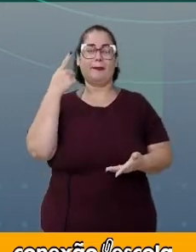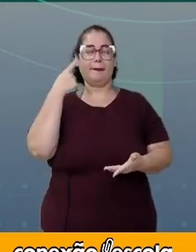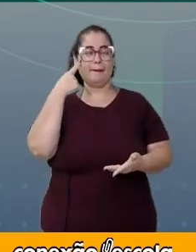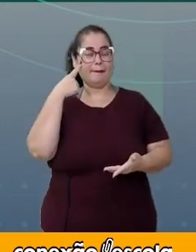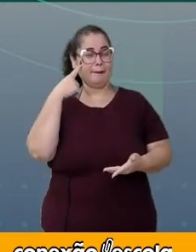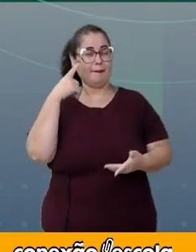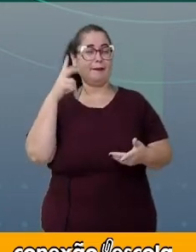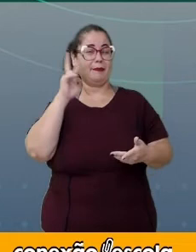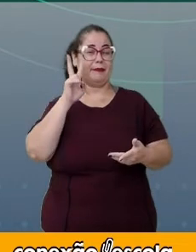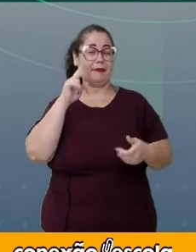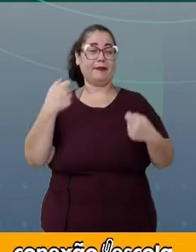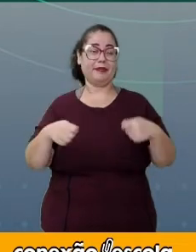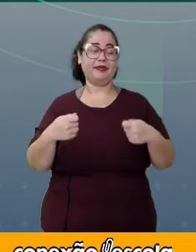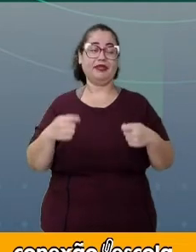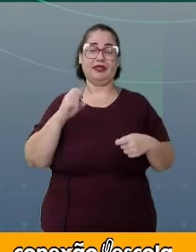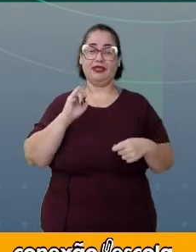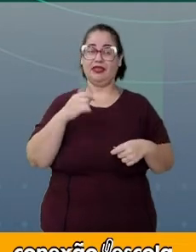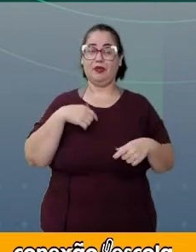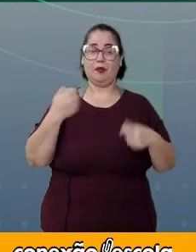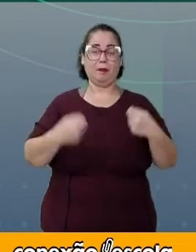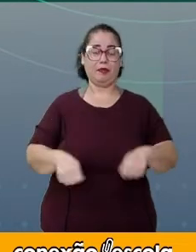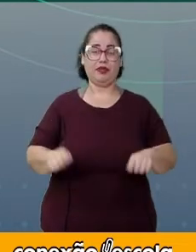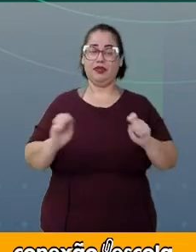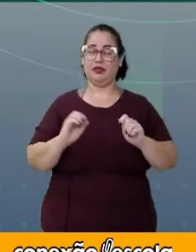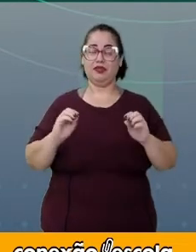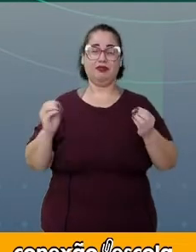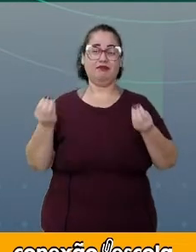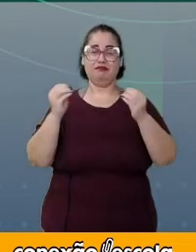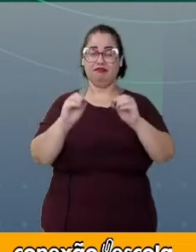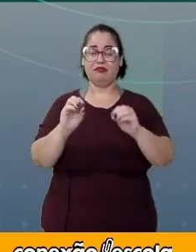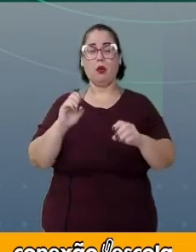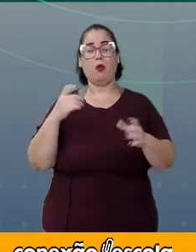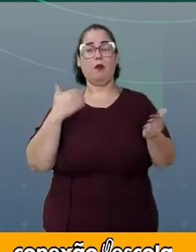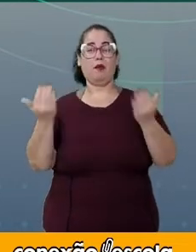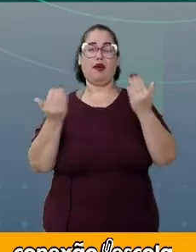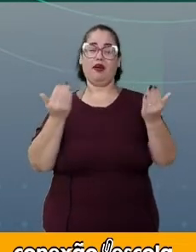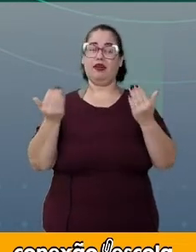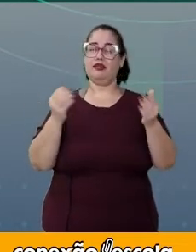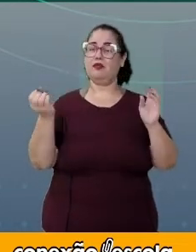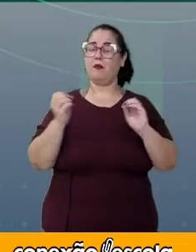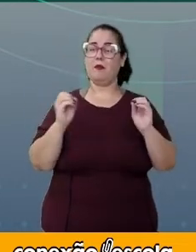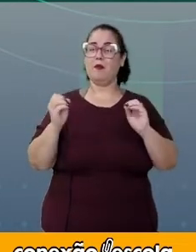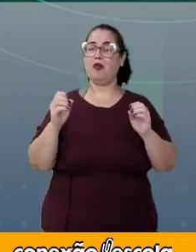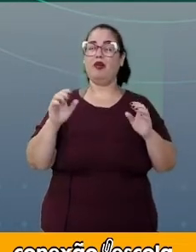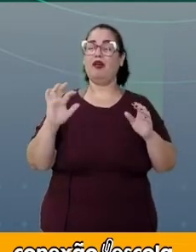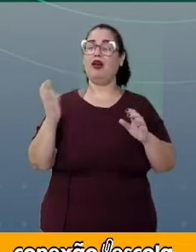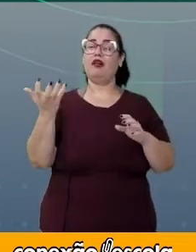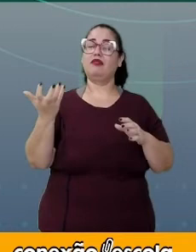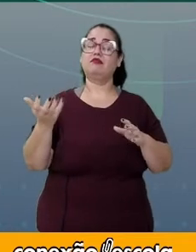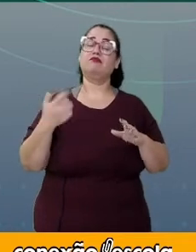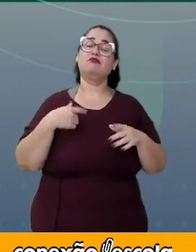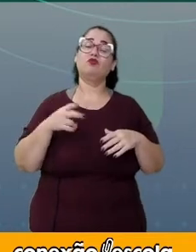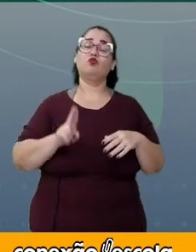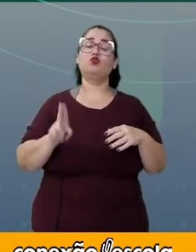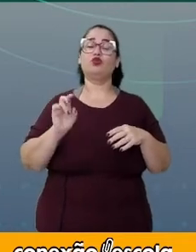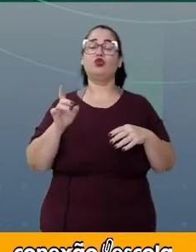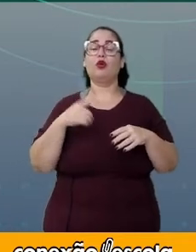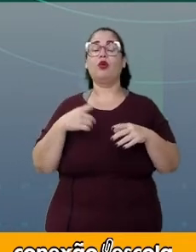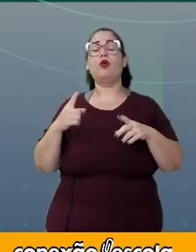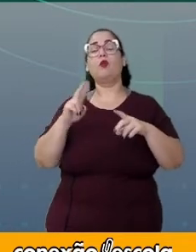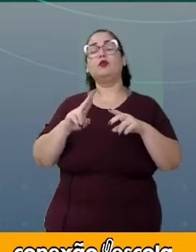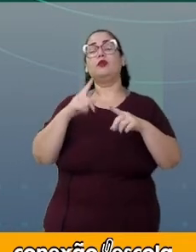que quando eu não preciso destacar e nem analisar os eventos, basta que eu